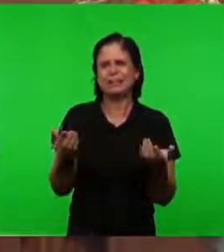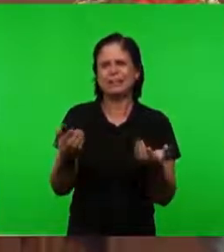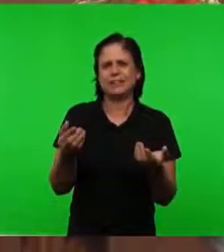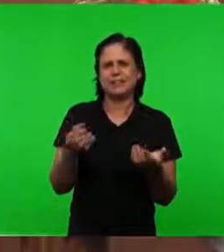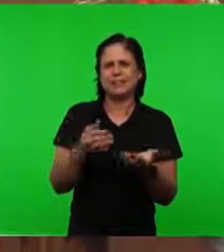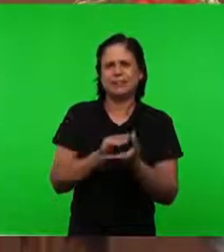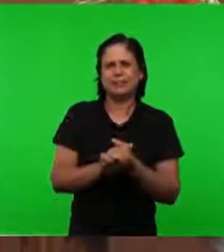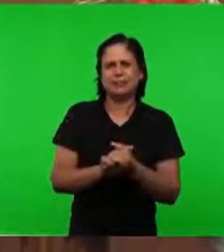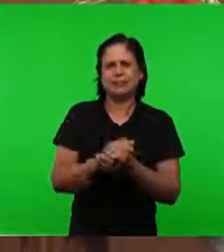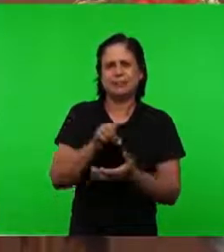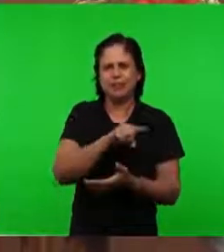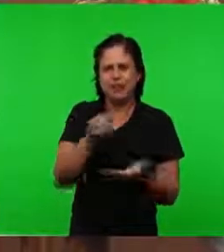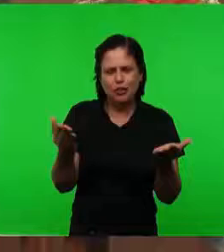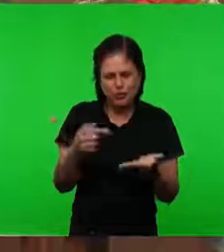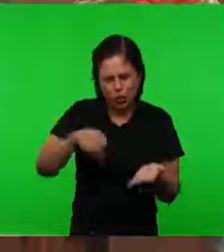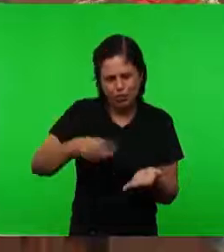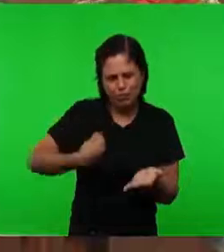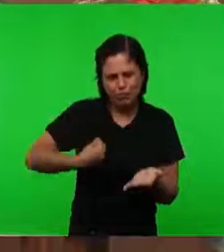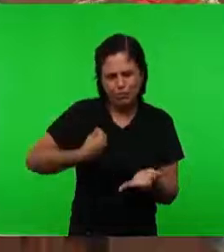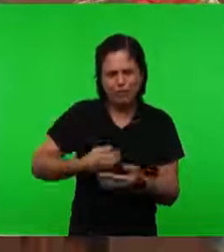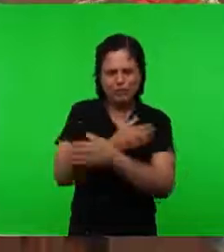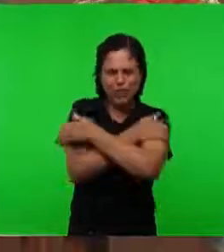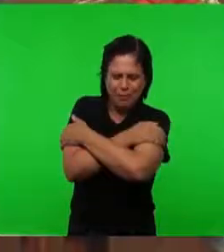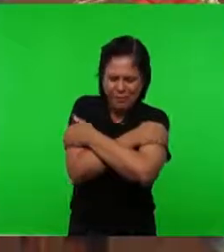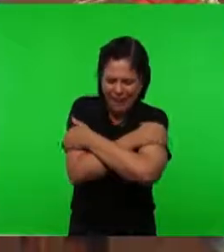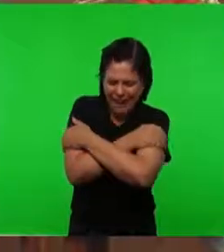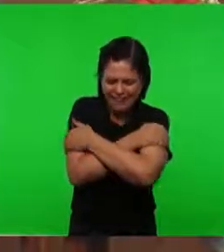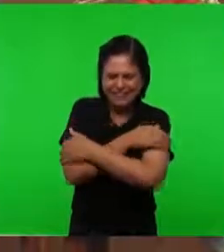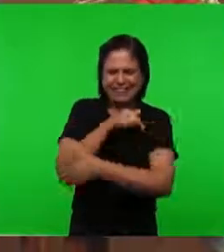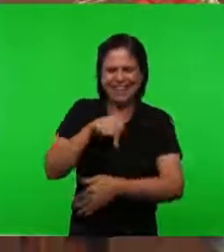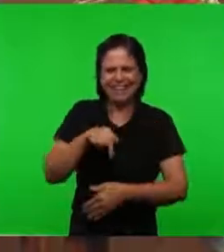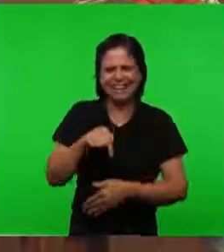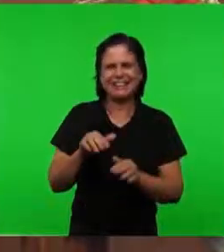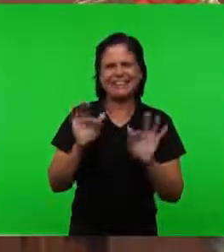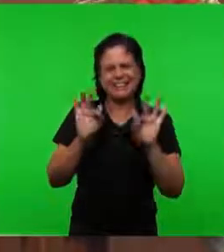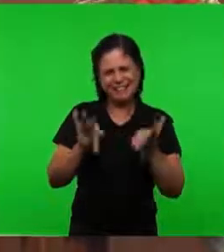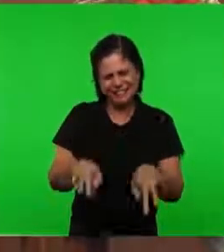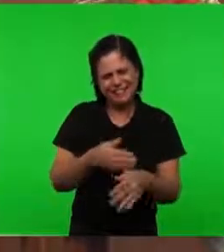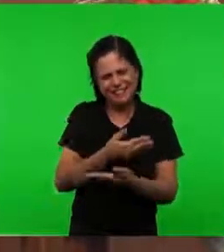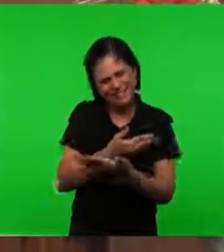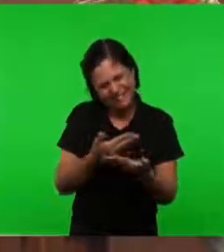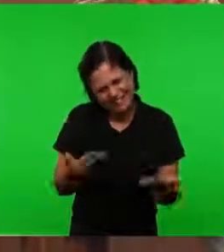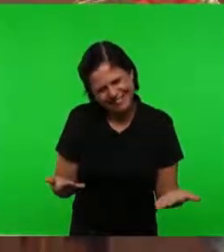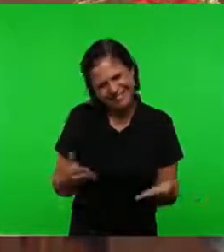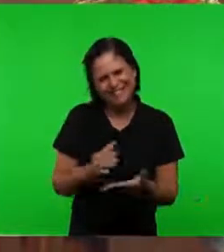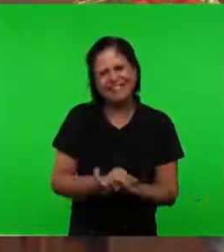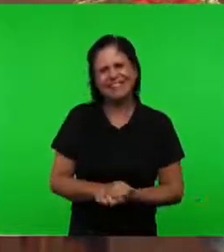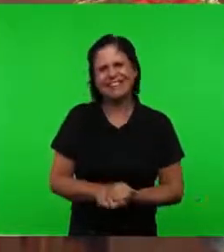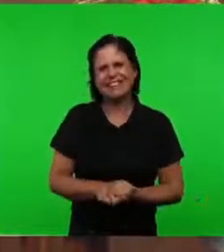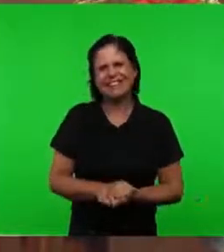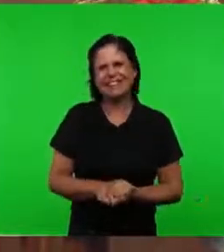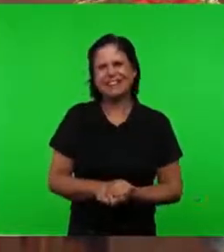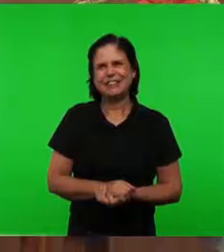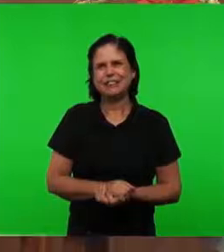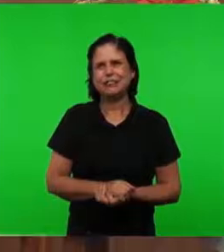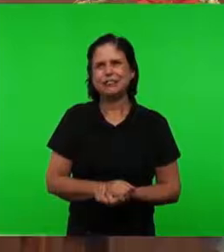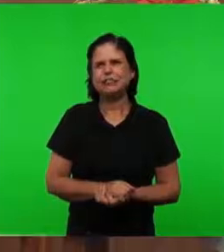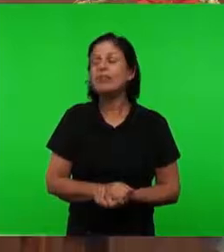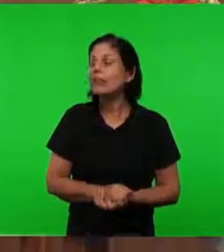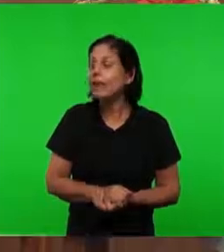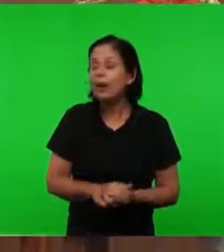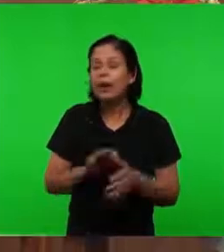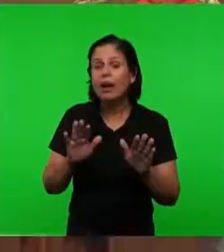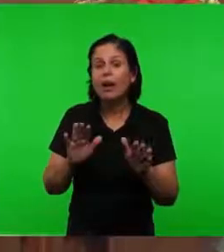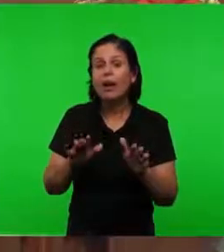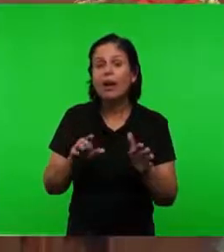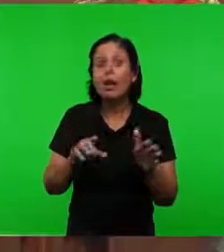Agora Escola Bíblia Dominical O nosso grande abraço Assim Estamos Indo também A